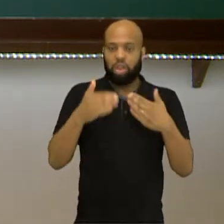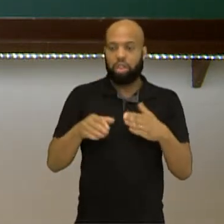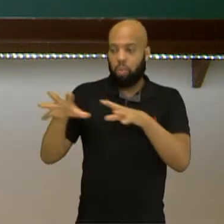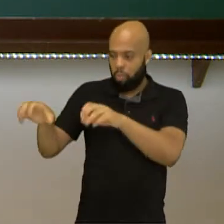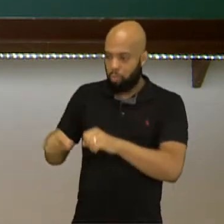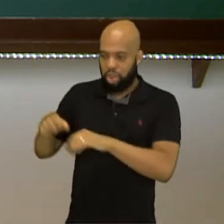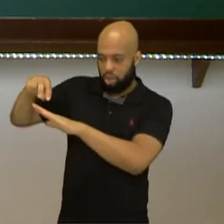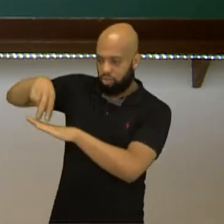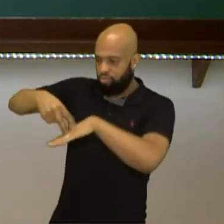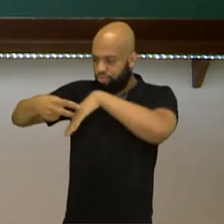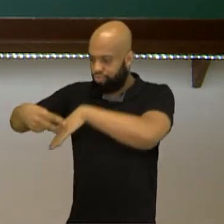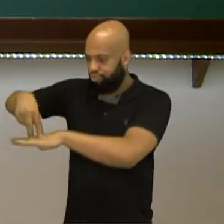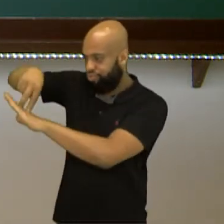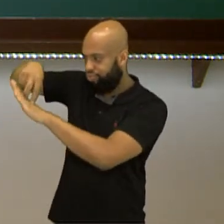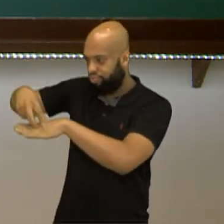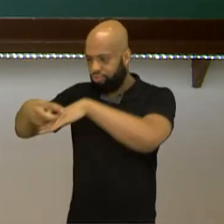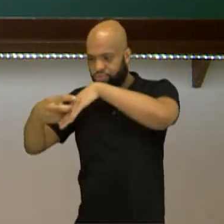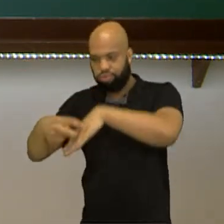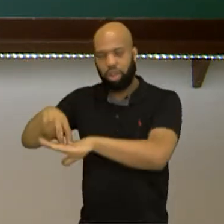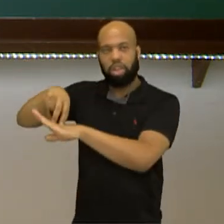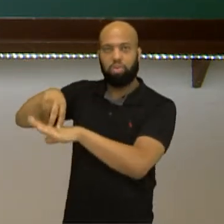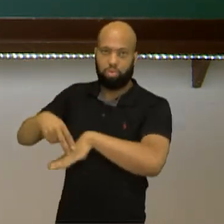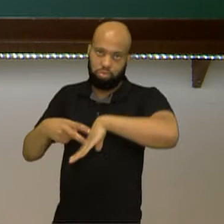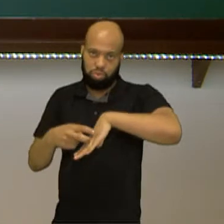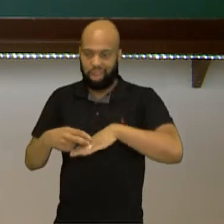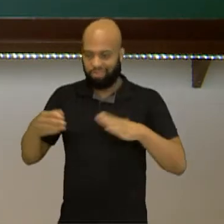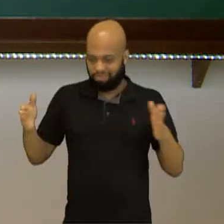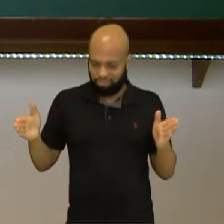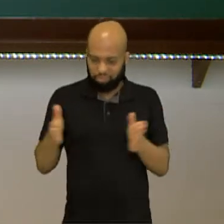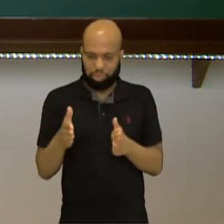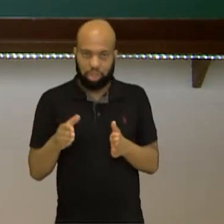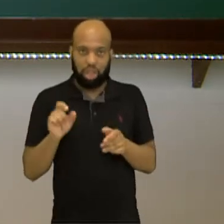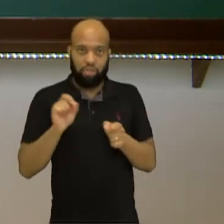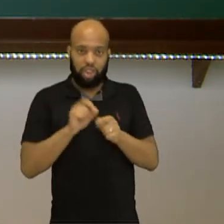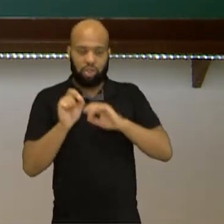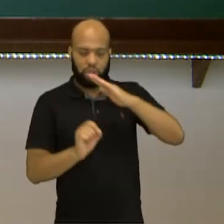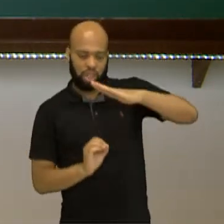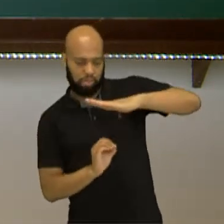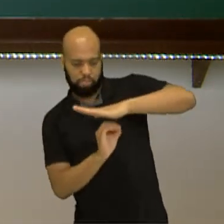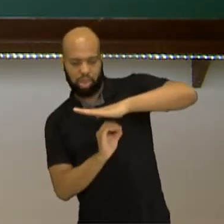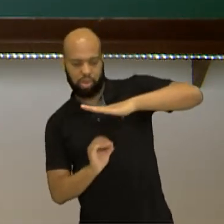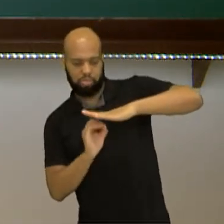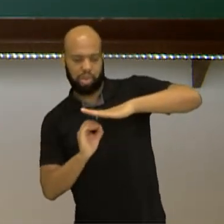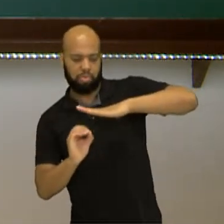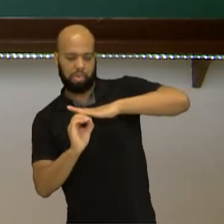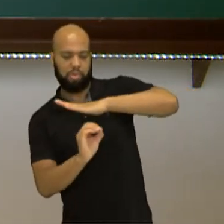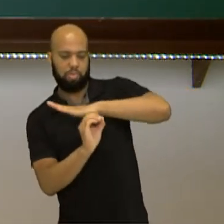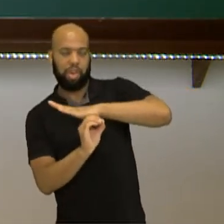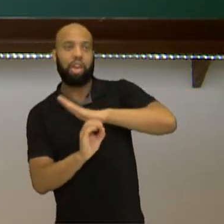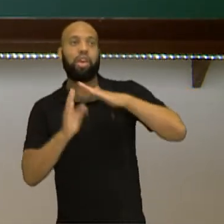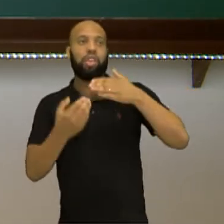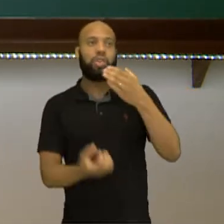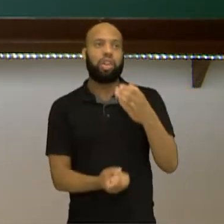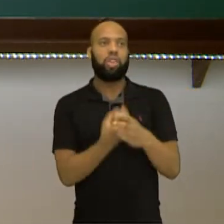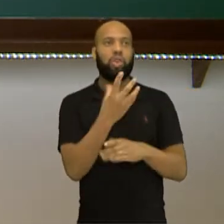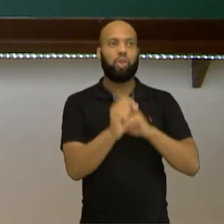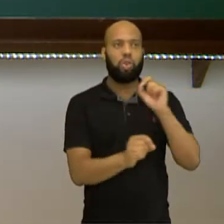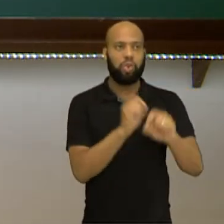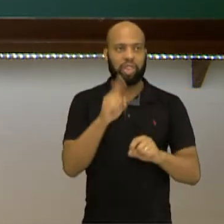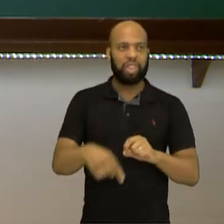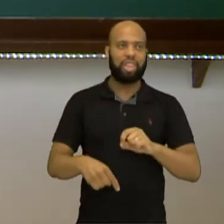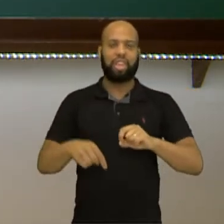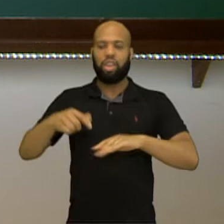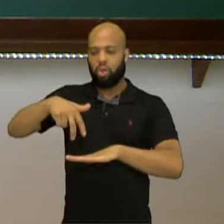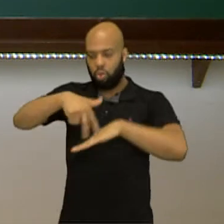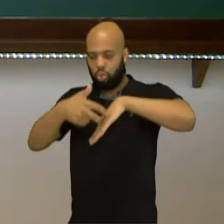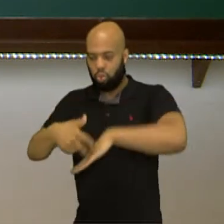as pranchas, algumas pranchas, né? Óbvio que com um pedaço menor e colocaram rodinhas. E aí surgiu o Sidewalk Surfing, que